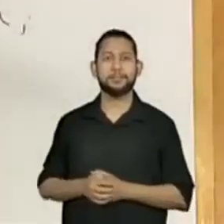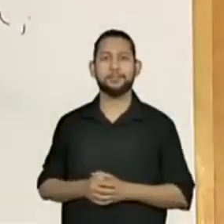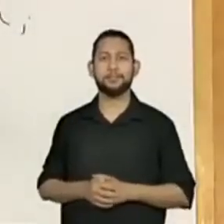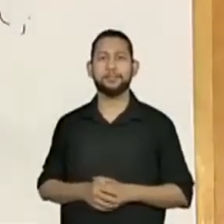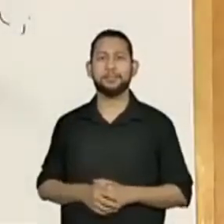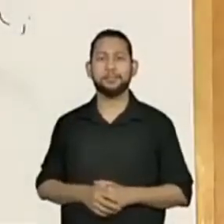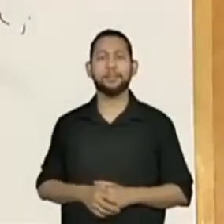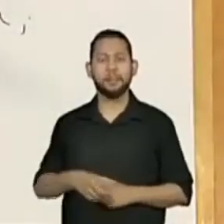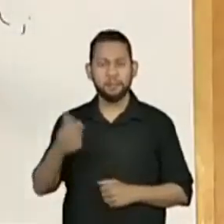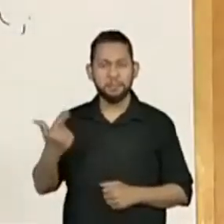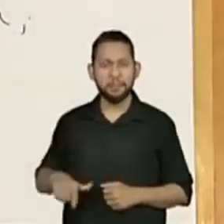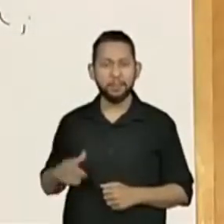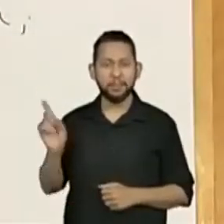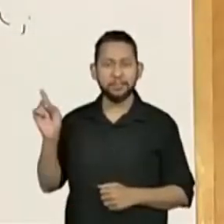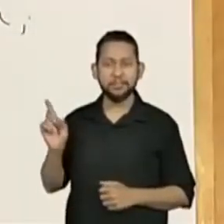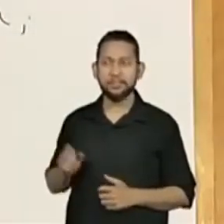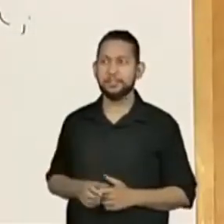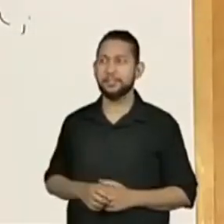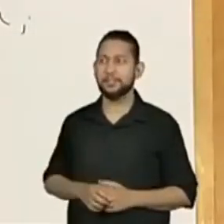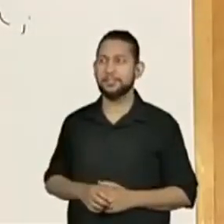Mais alguma, turminha?